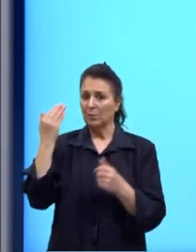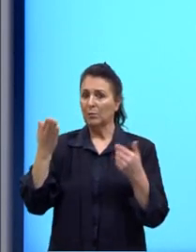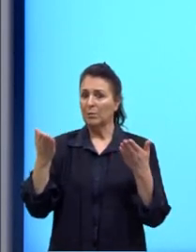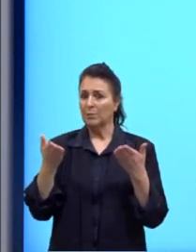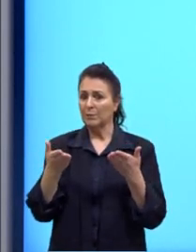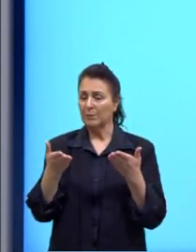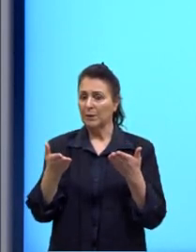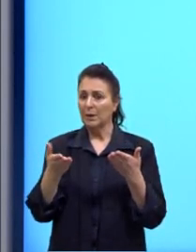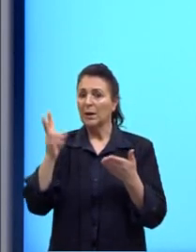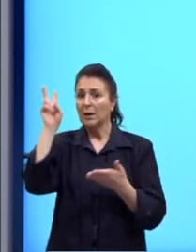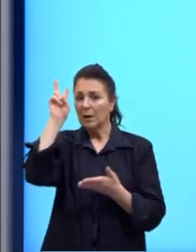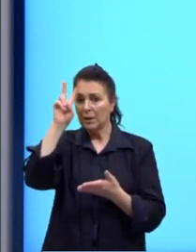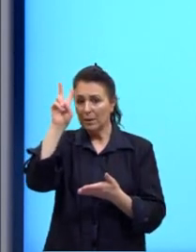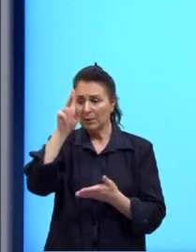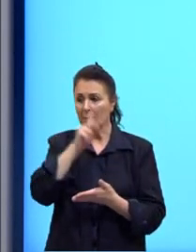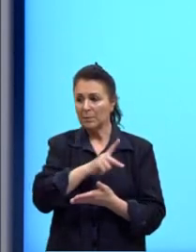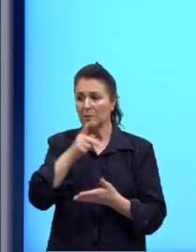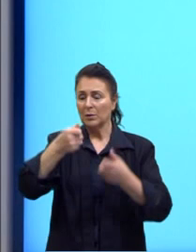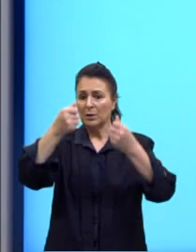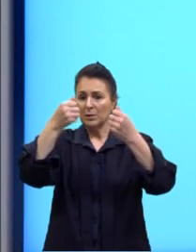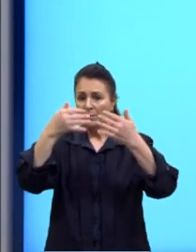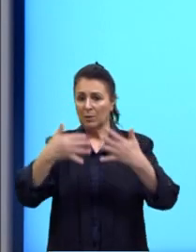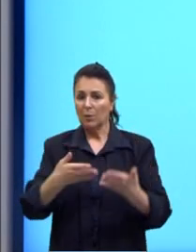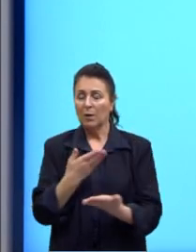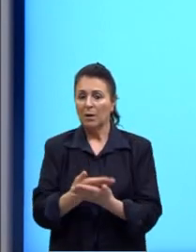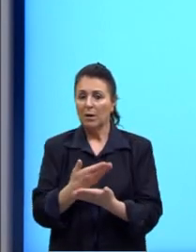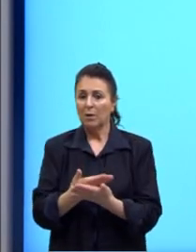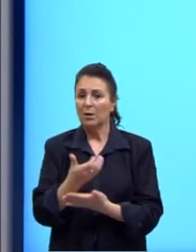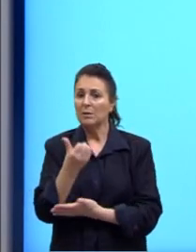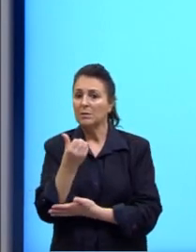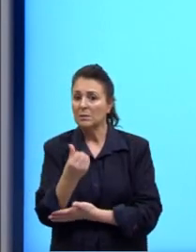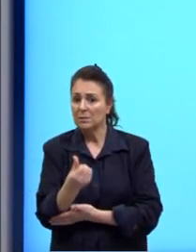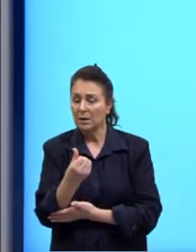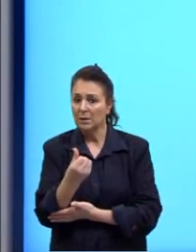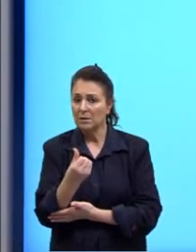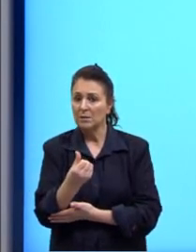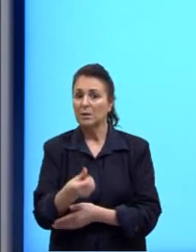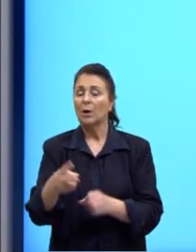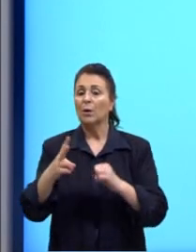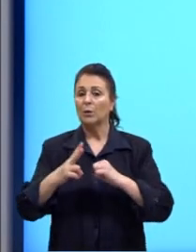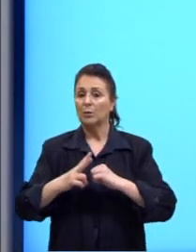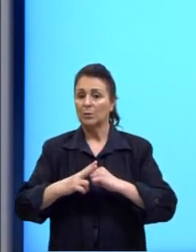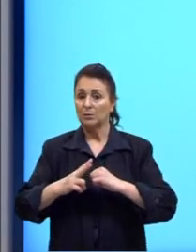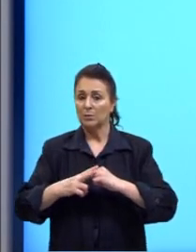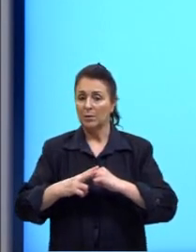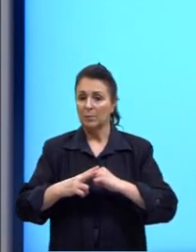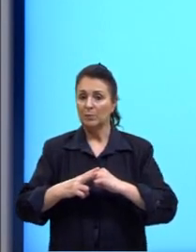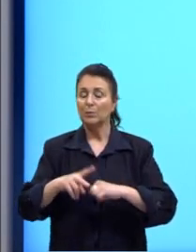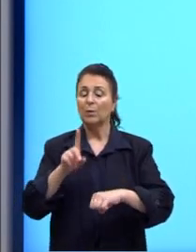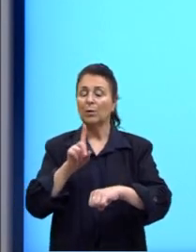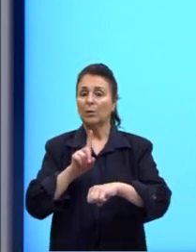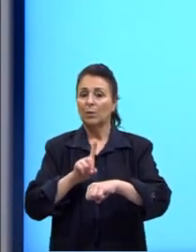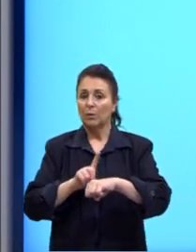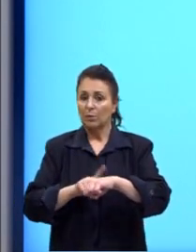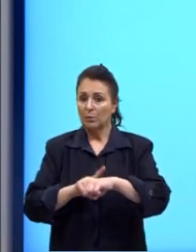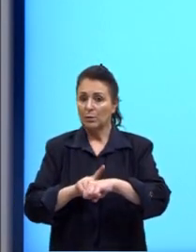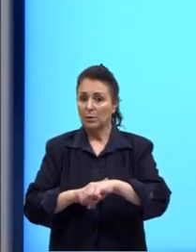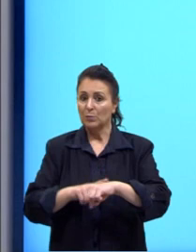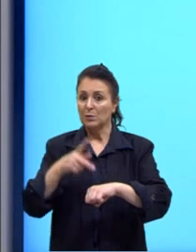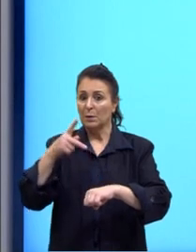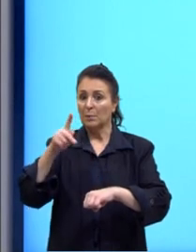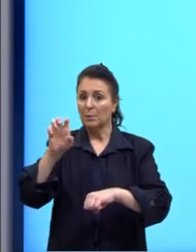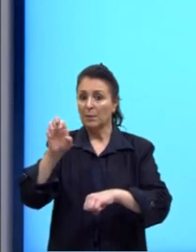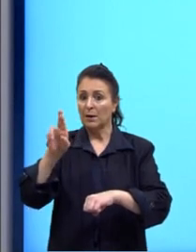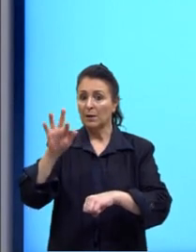lá, quando eu falei para vocês na aula 6, sobre os verbos nos tempos perfeitos?